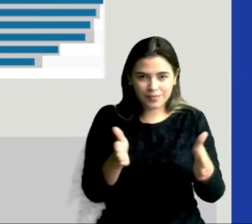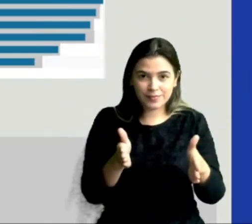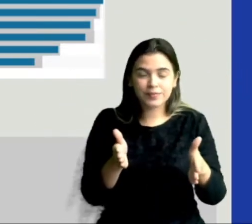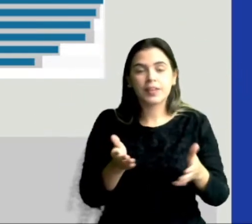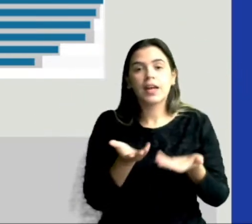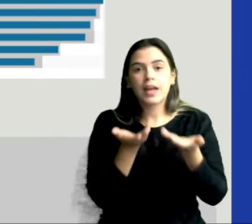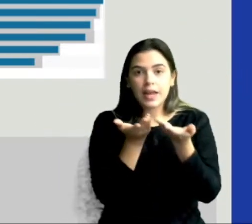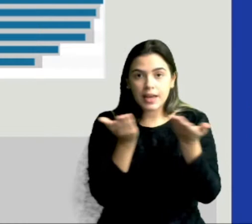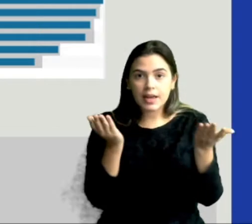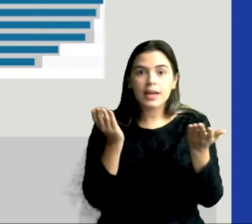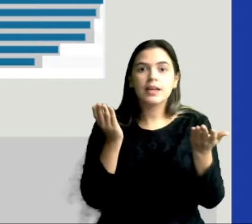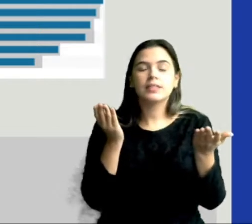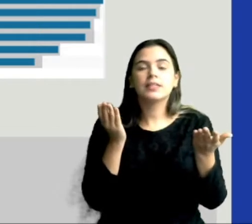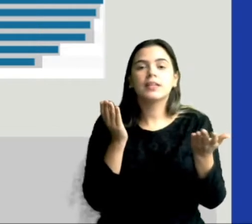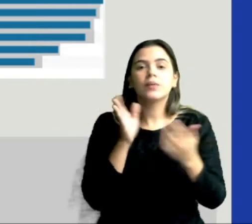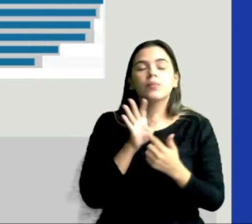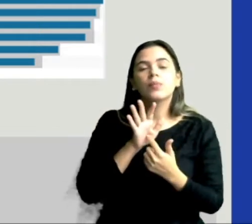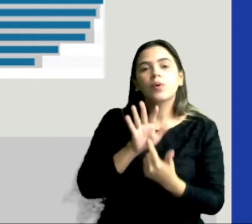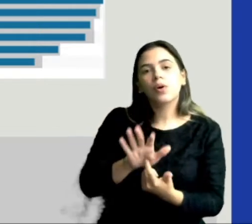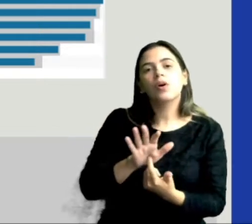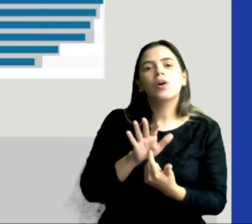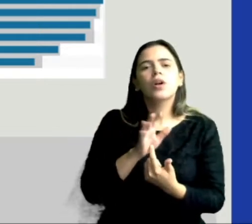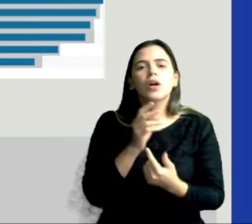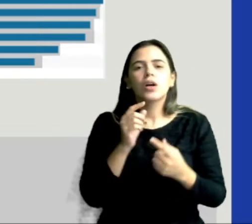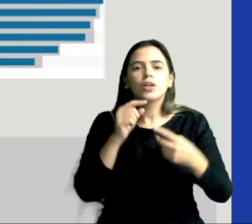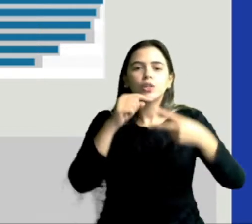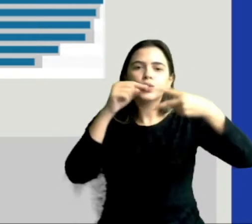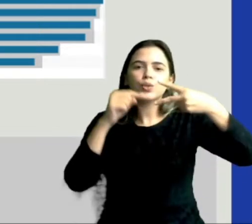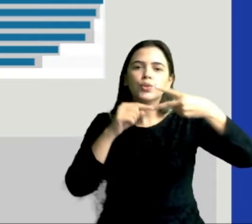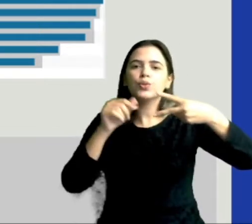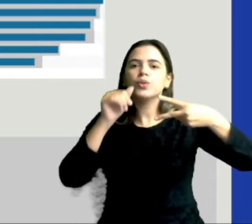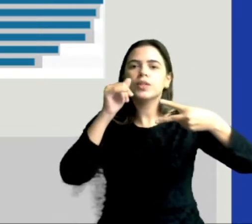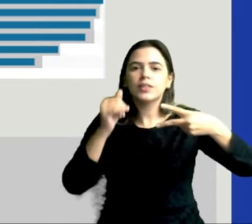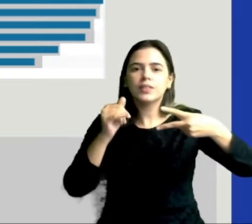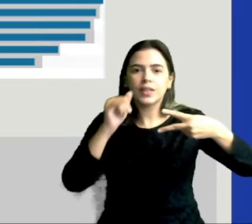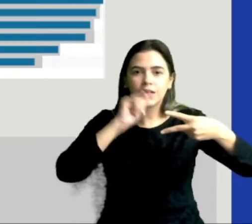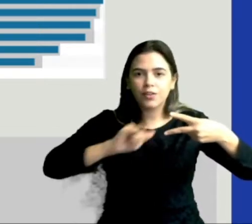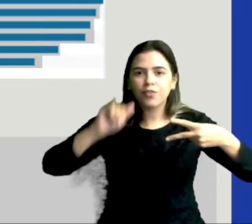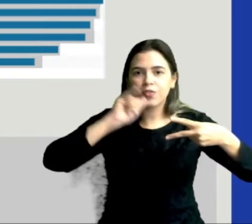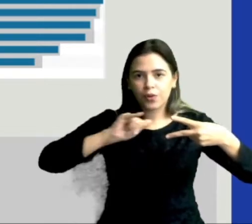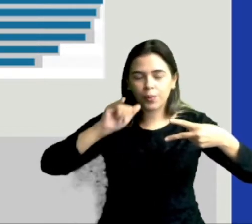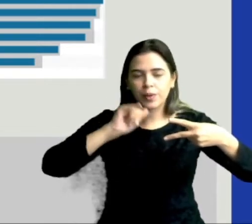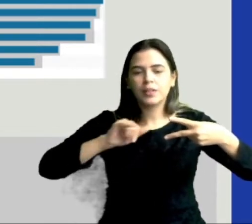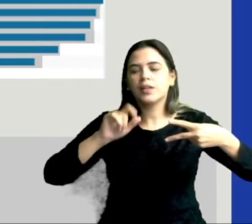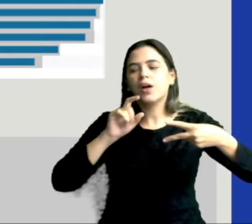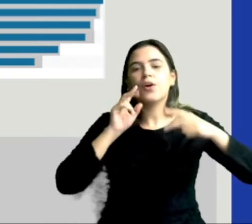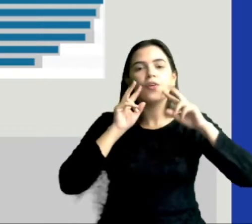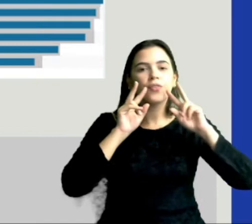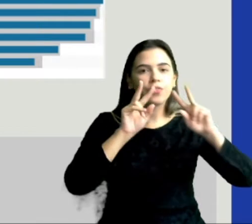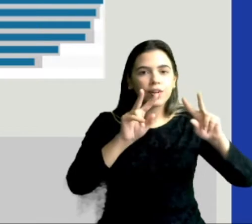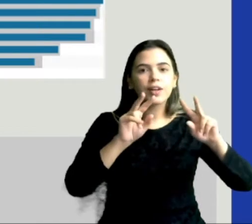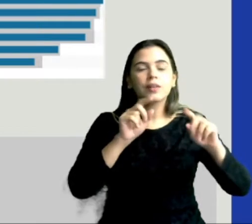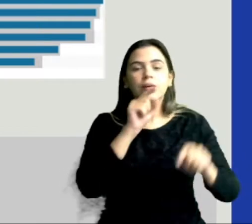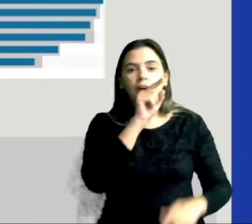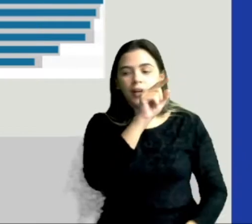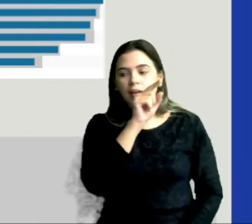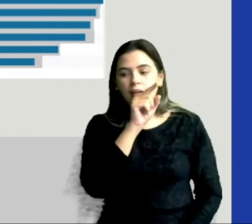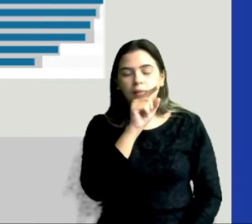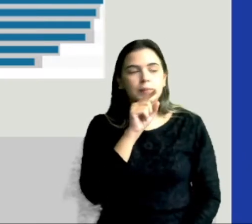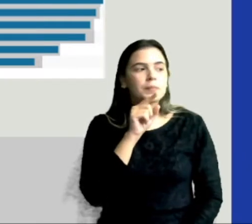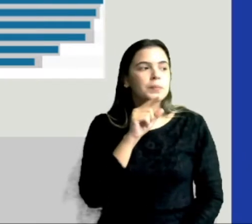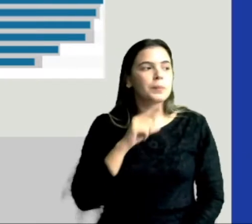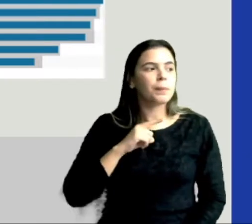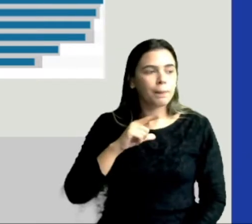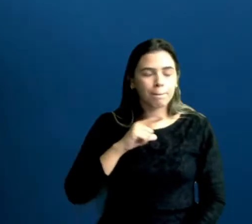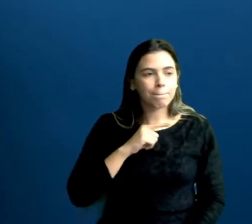Esse gráfico trata de duas informações. Vendo aqui onde eu estou mostrando, nós temos a